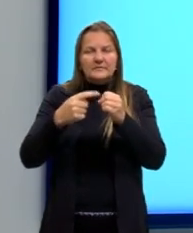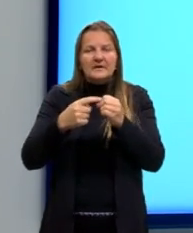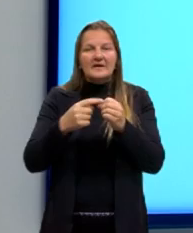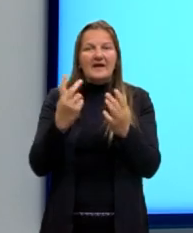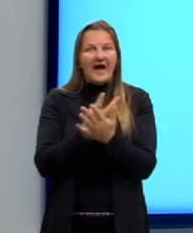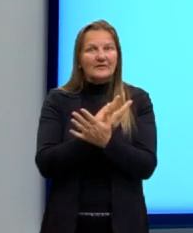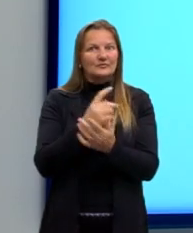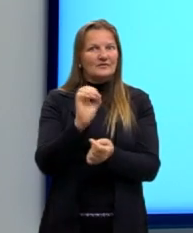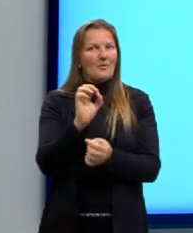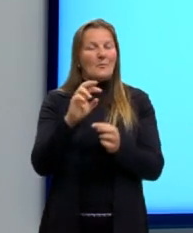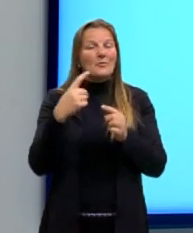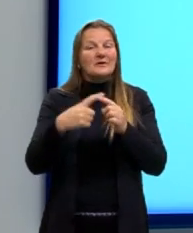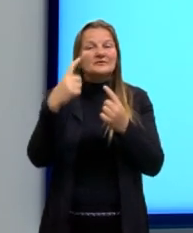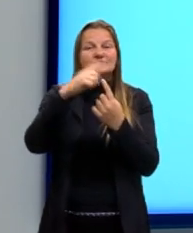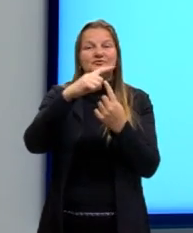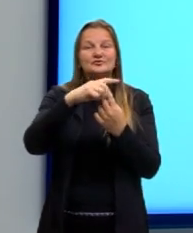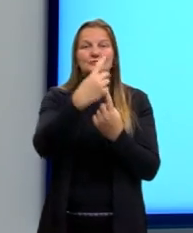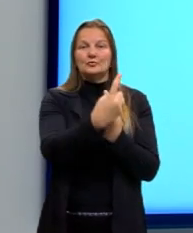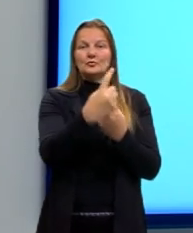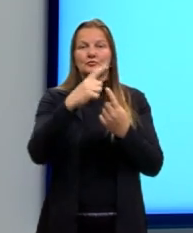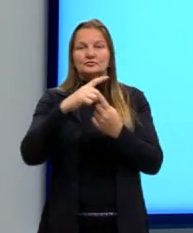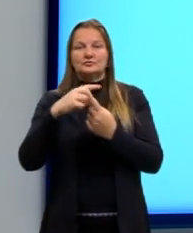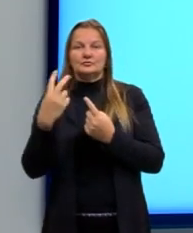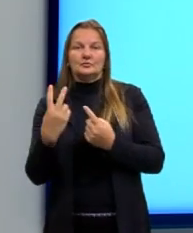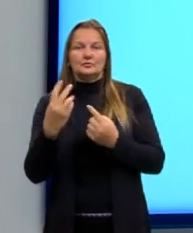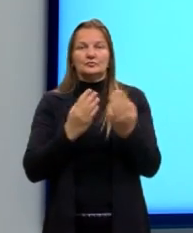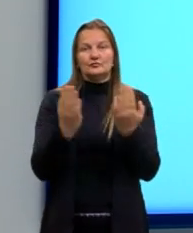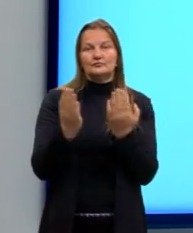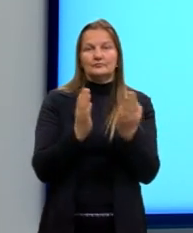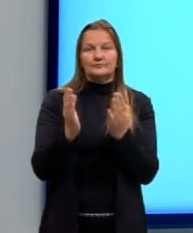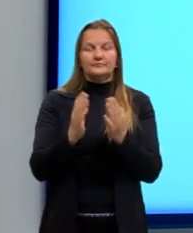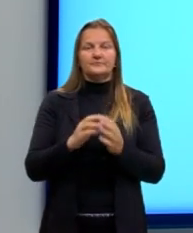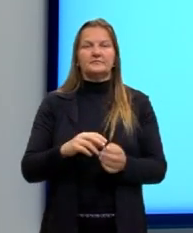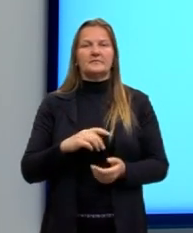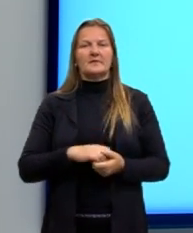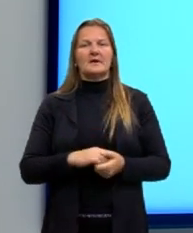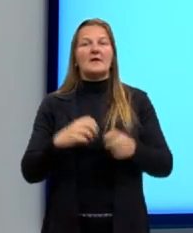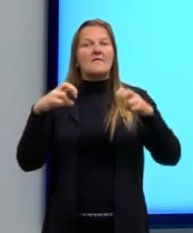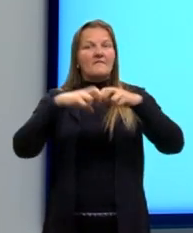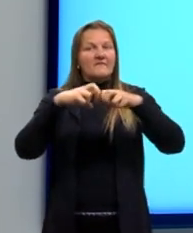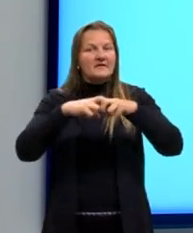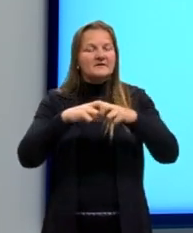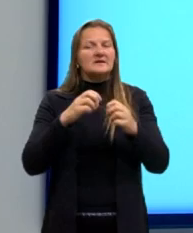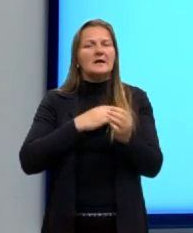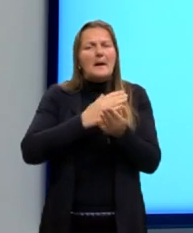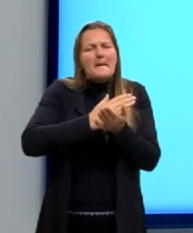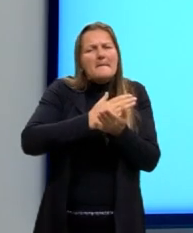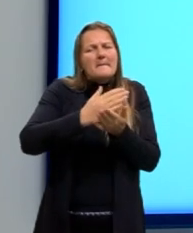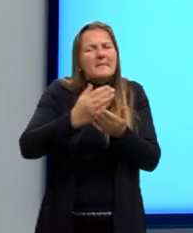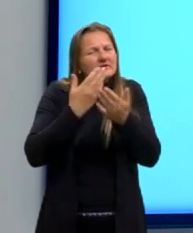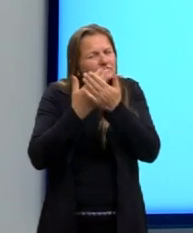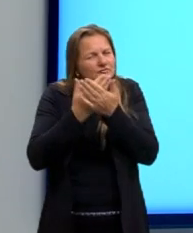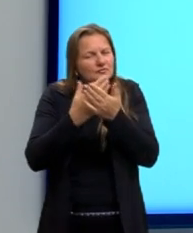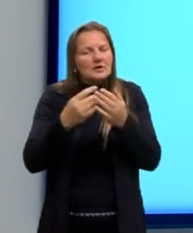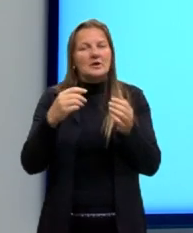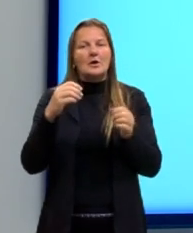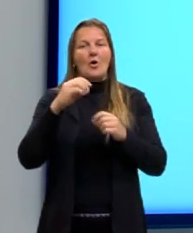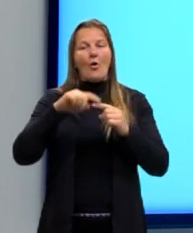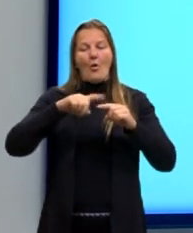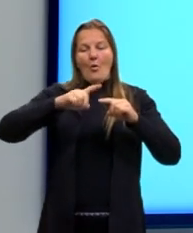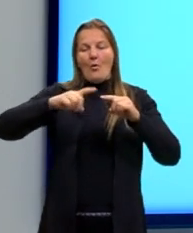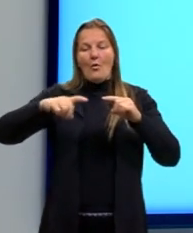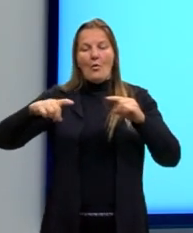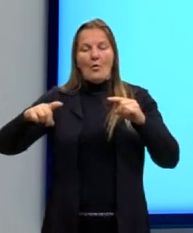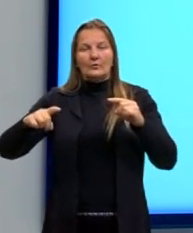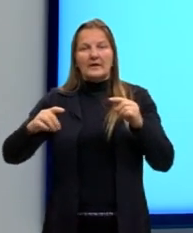A gente usar uma ou usar a outra. Em certo ponto, então, da física, ficou com o sentido que, em certos